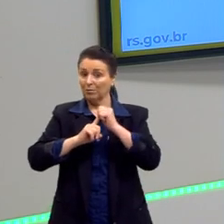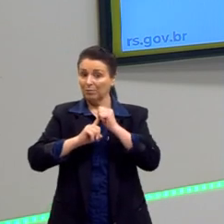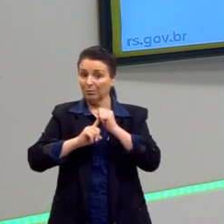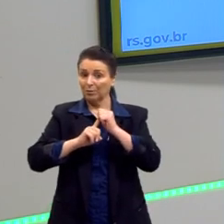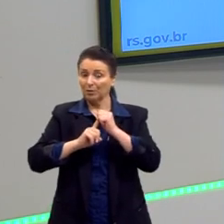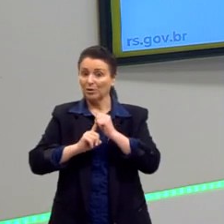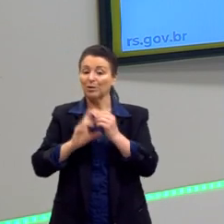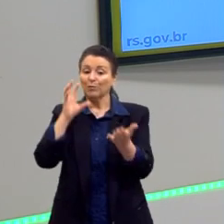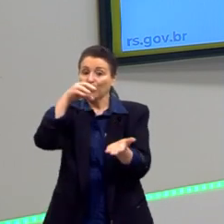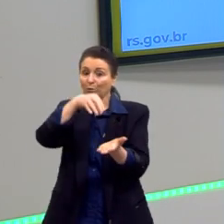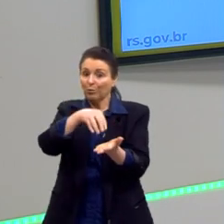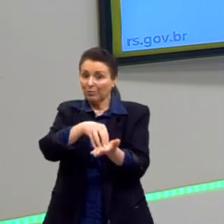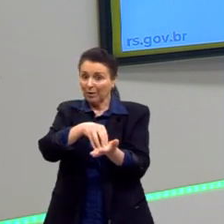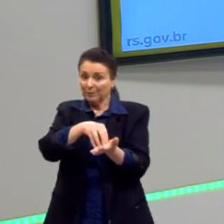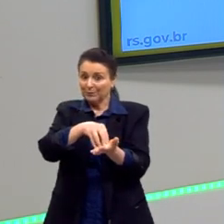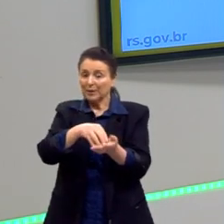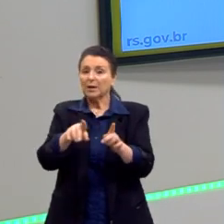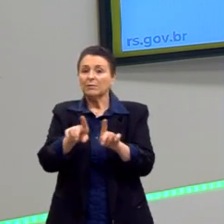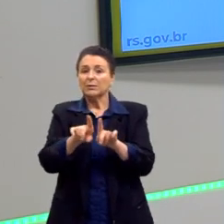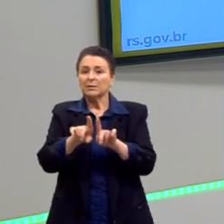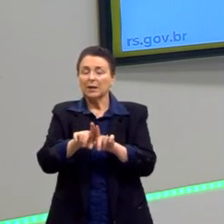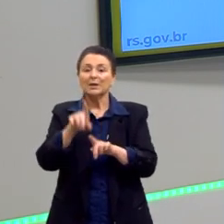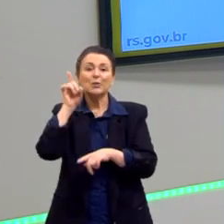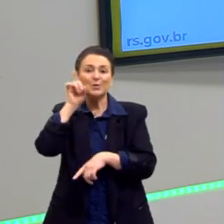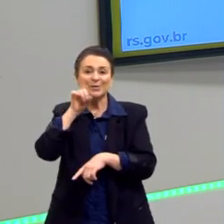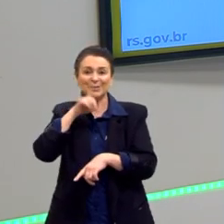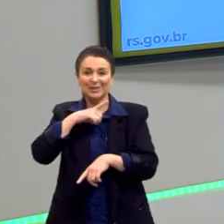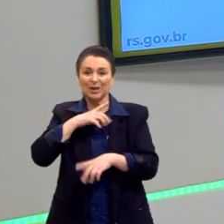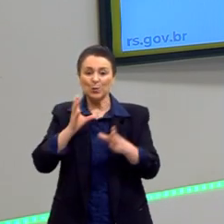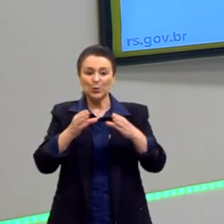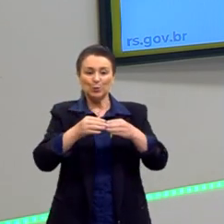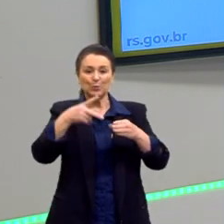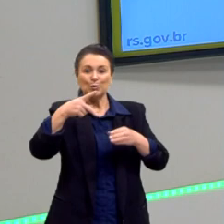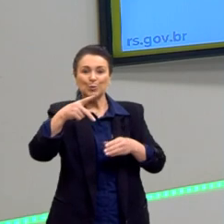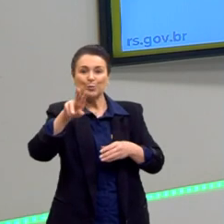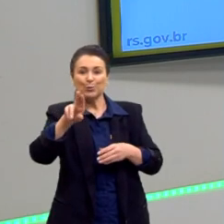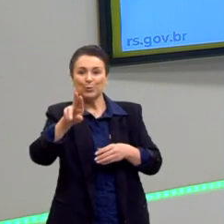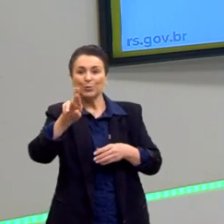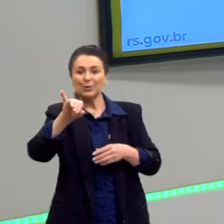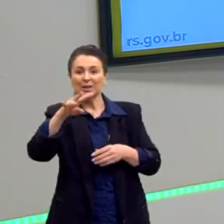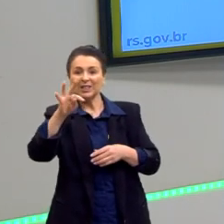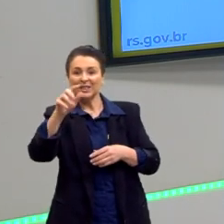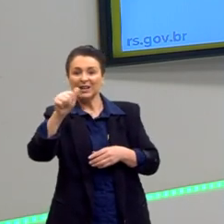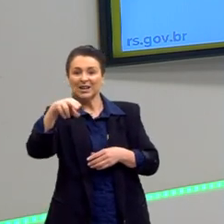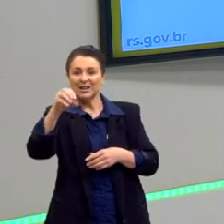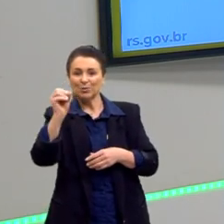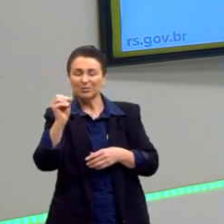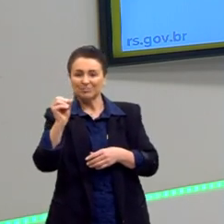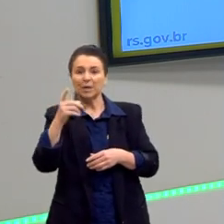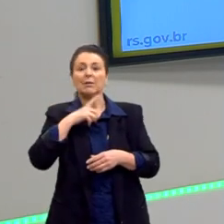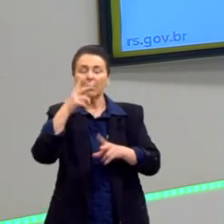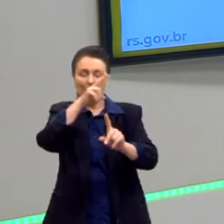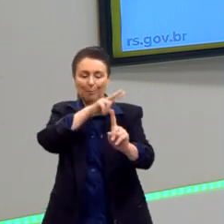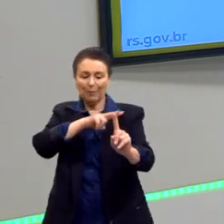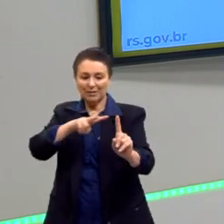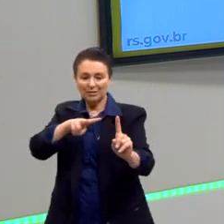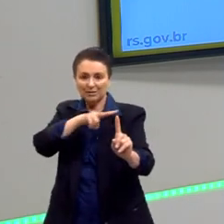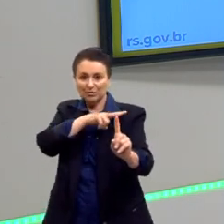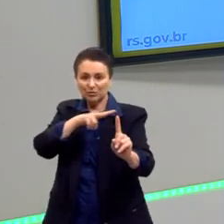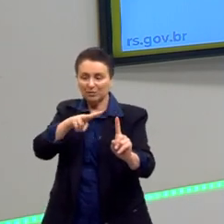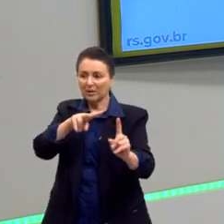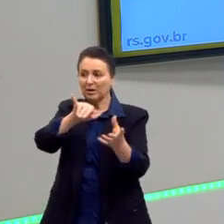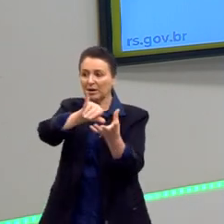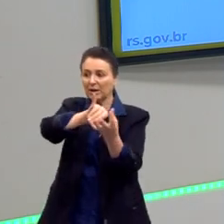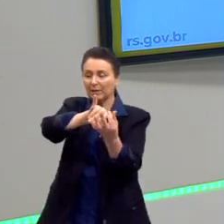os puritanos e os americanos têm essa perspectiva capitalista, eles, o American Way of